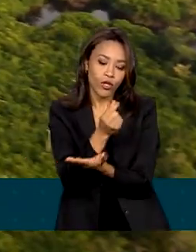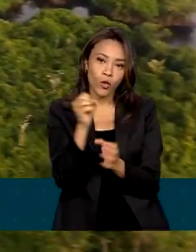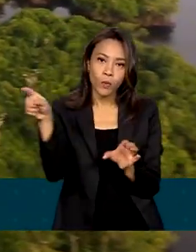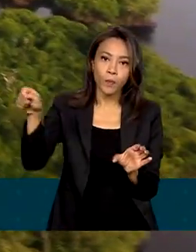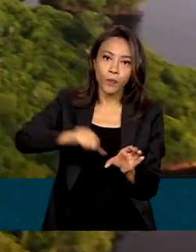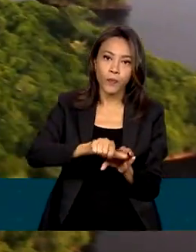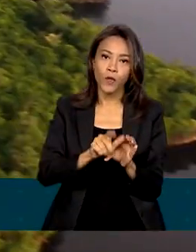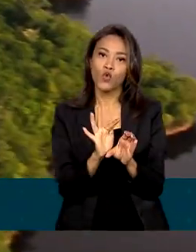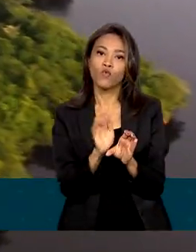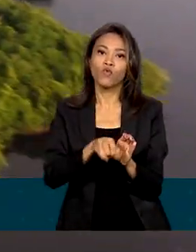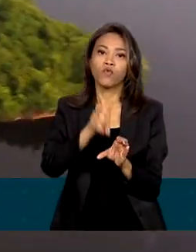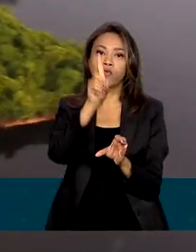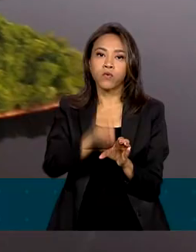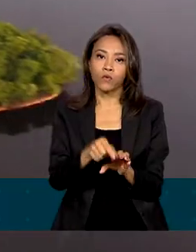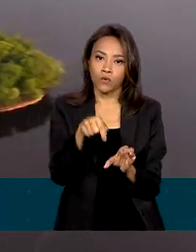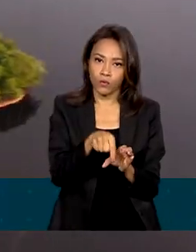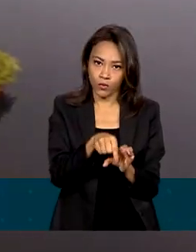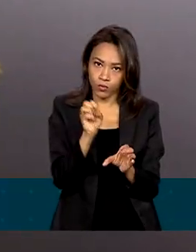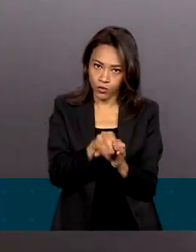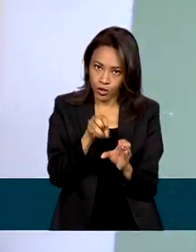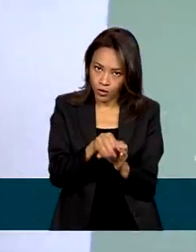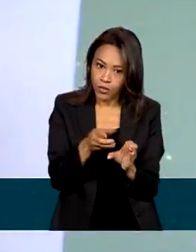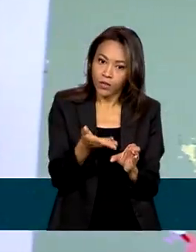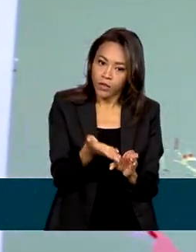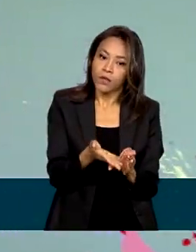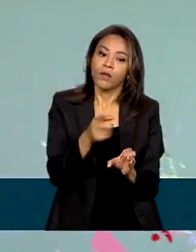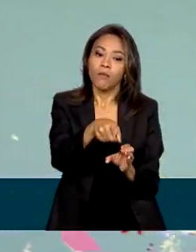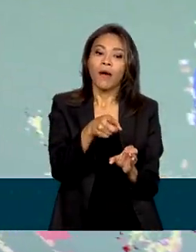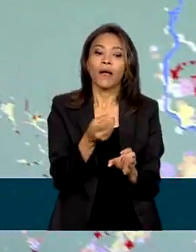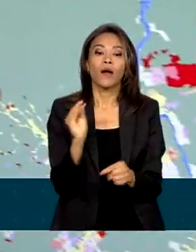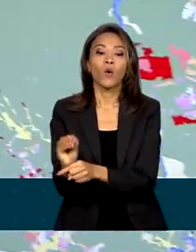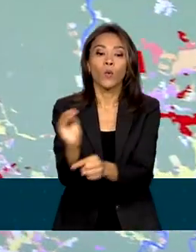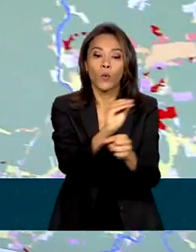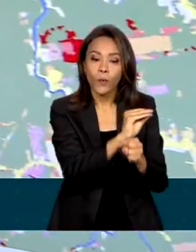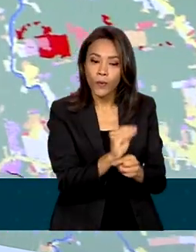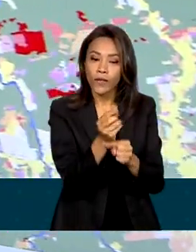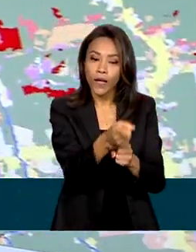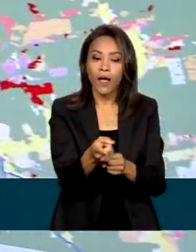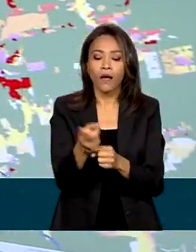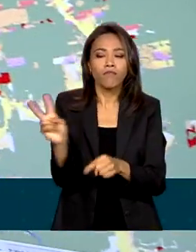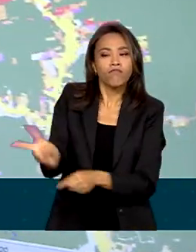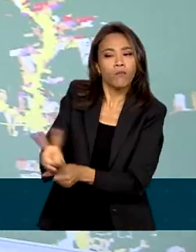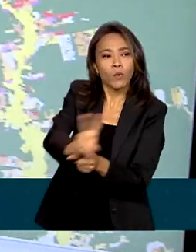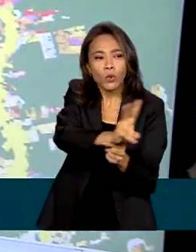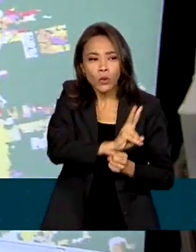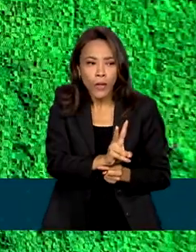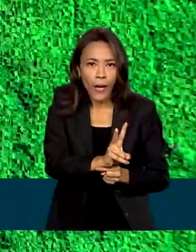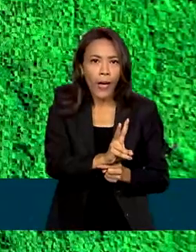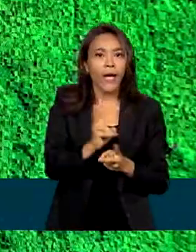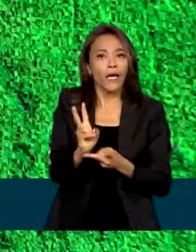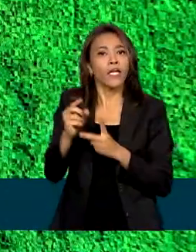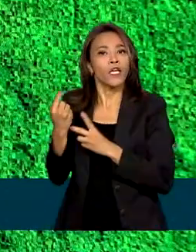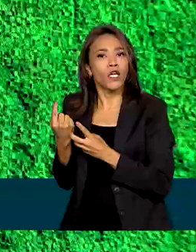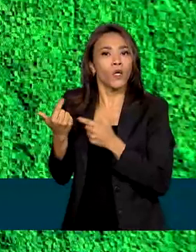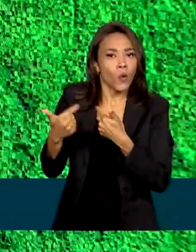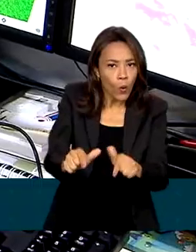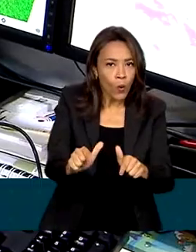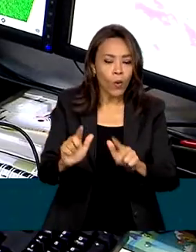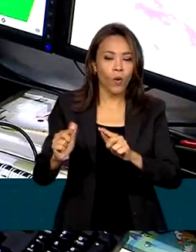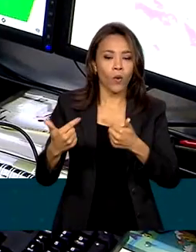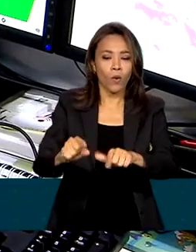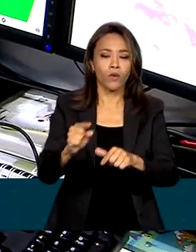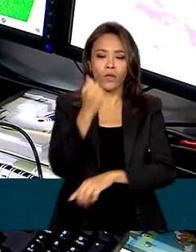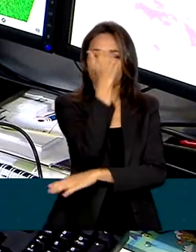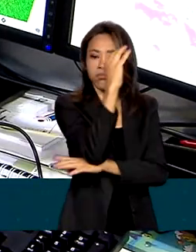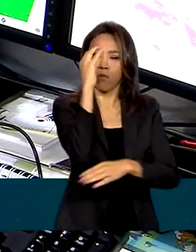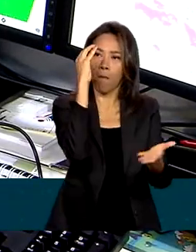capta doações para investimentos não reembolsáveis em ações de prevenção, monitoramento e combate ao desmatamento da